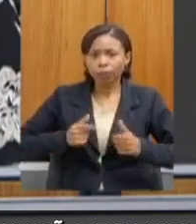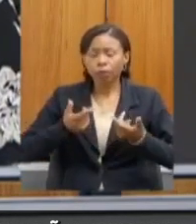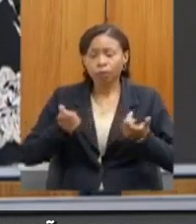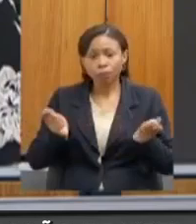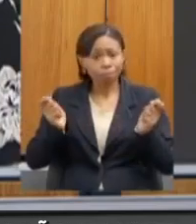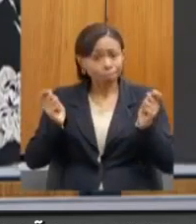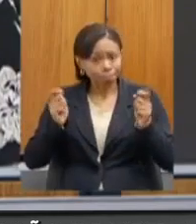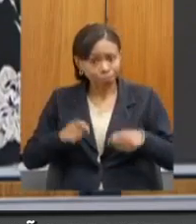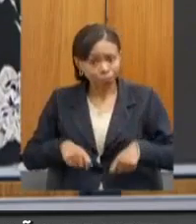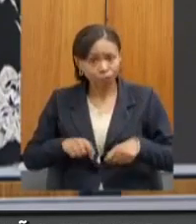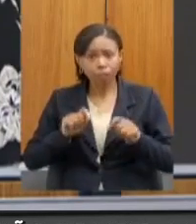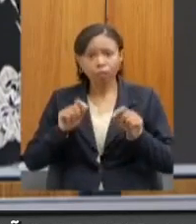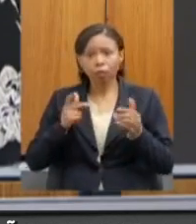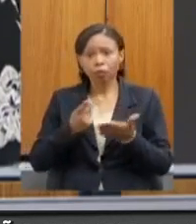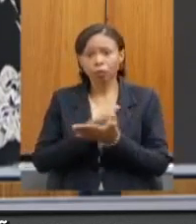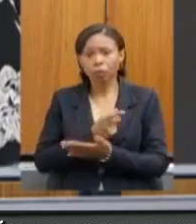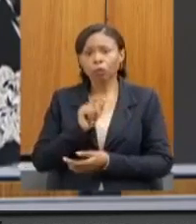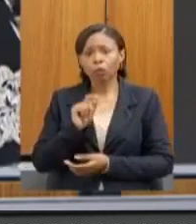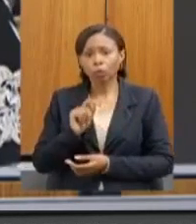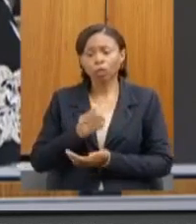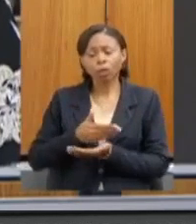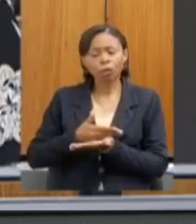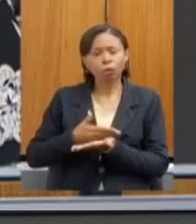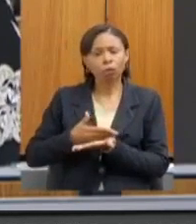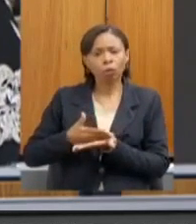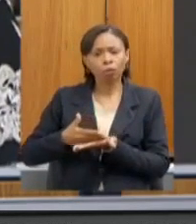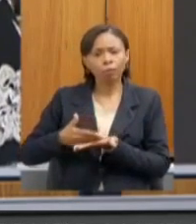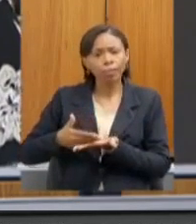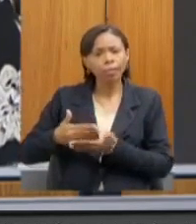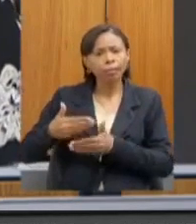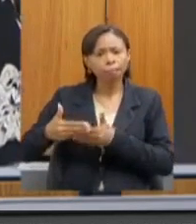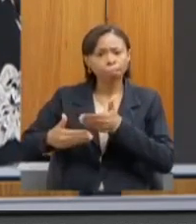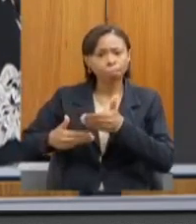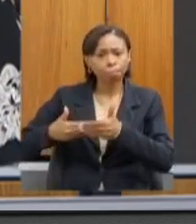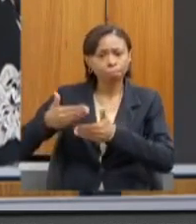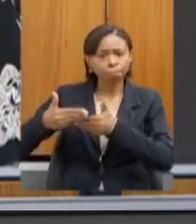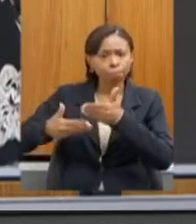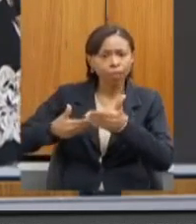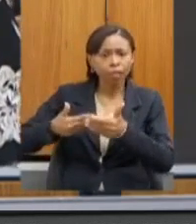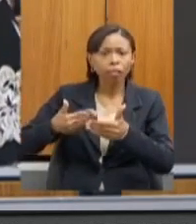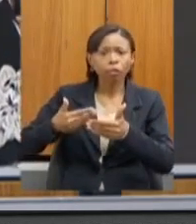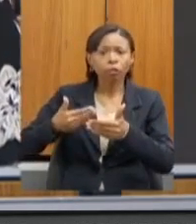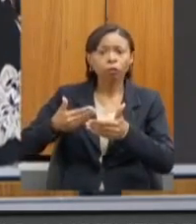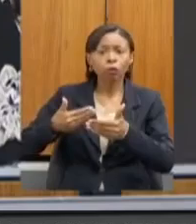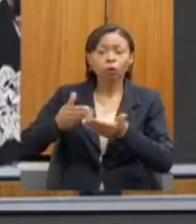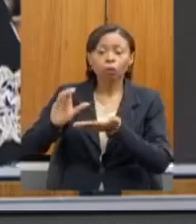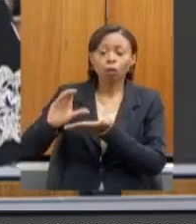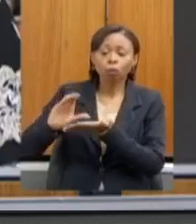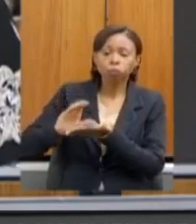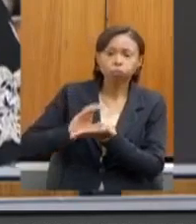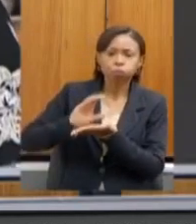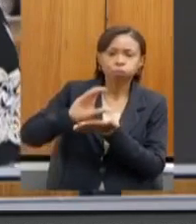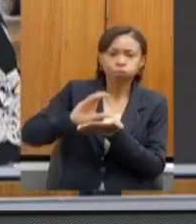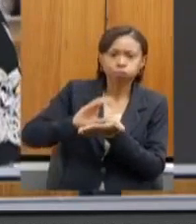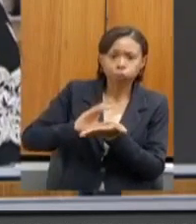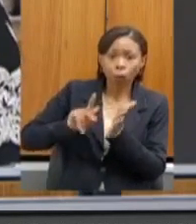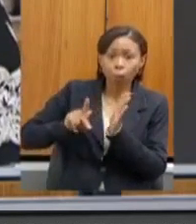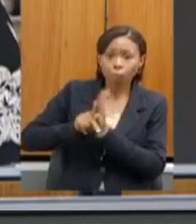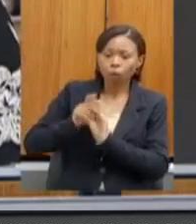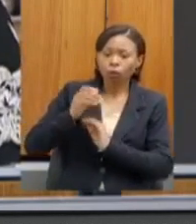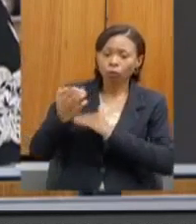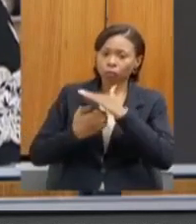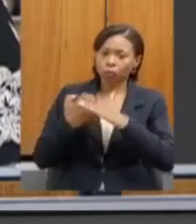condição de iniciar um processo de chamada do capital privado através